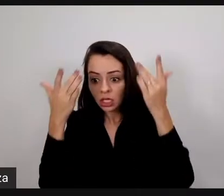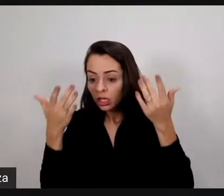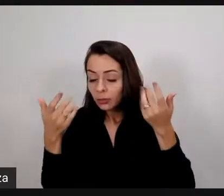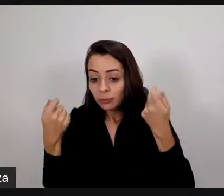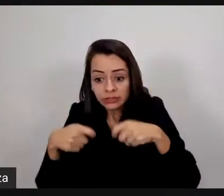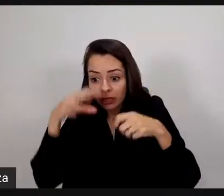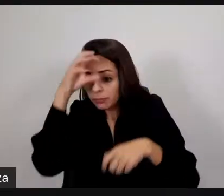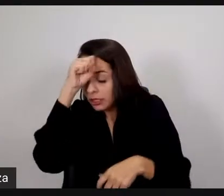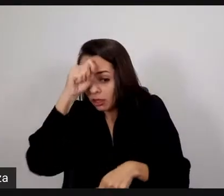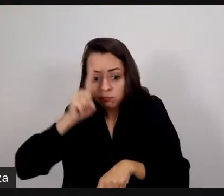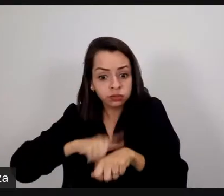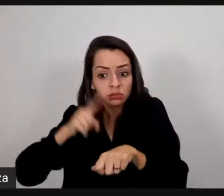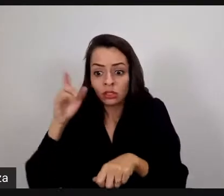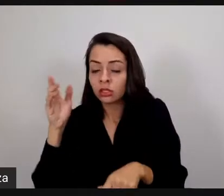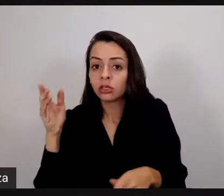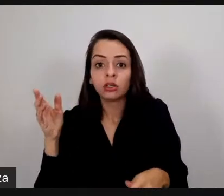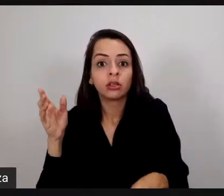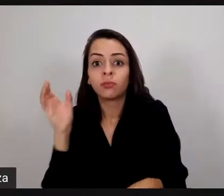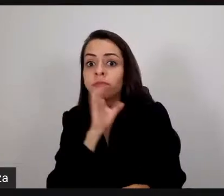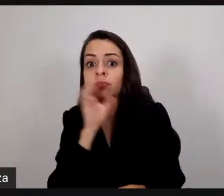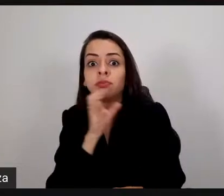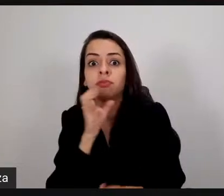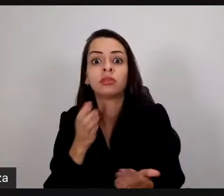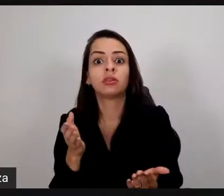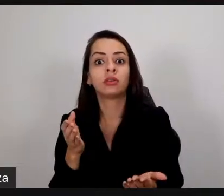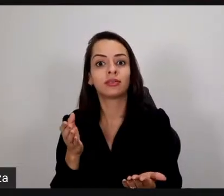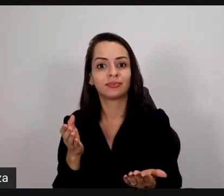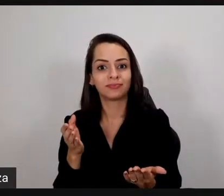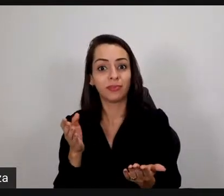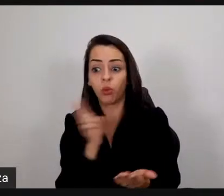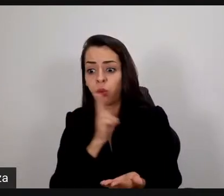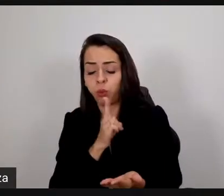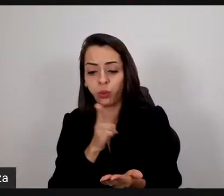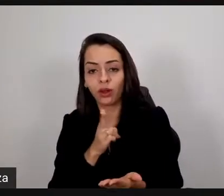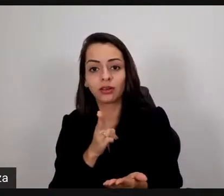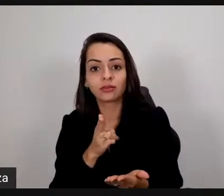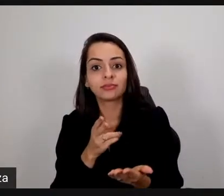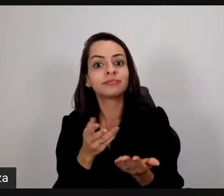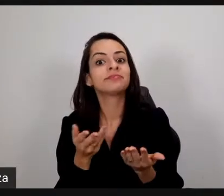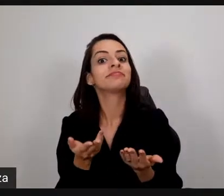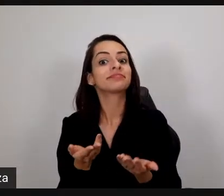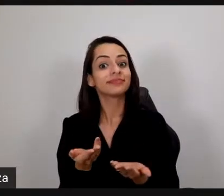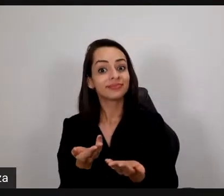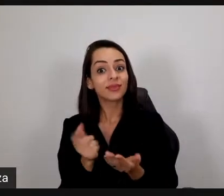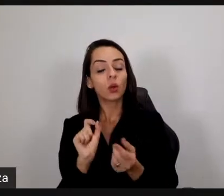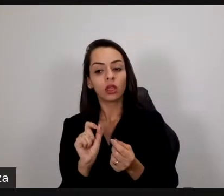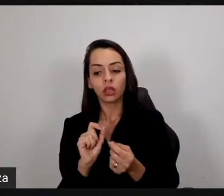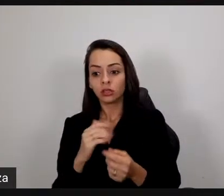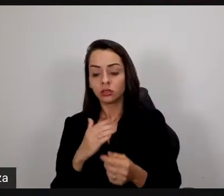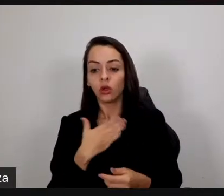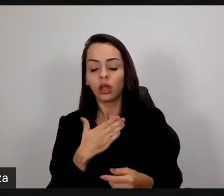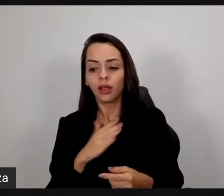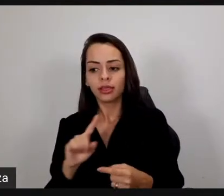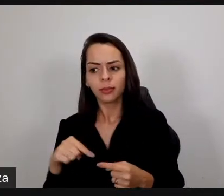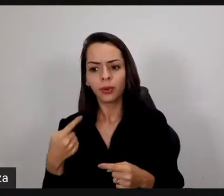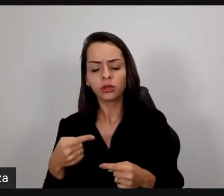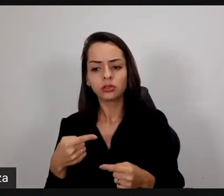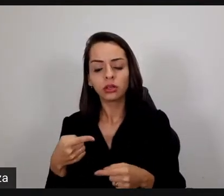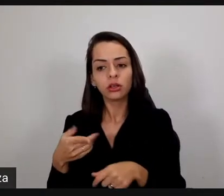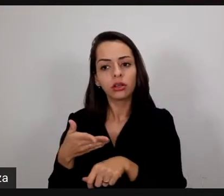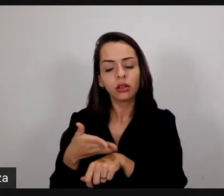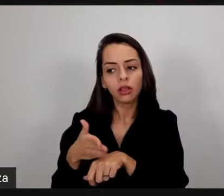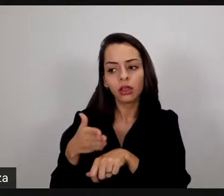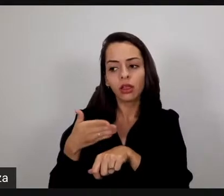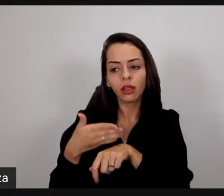Mas foi um processo que promoveu possibilidades. Olha a quantidade de possibilidades que a gente tem de agora para frente